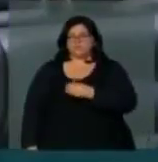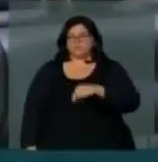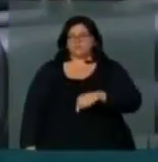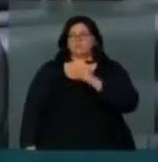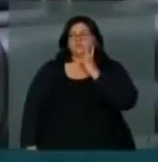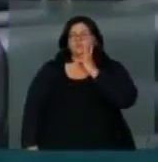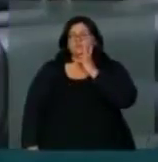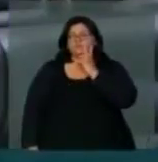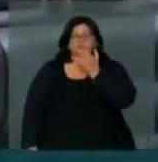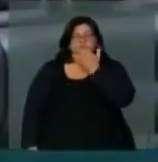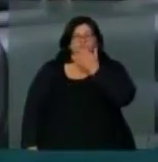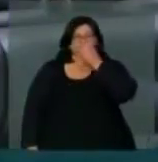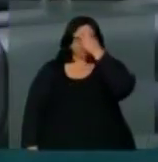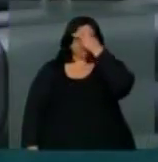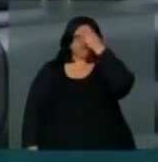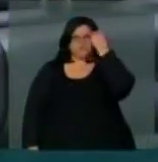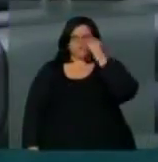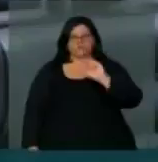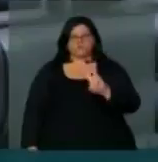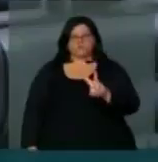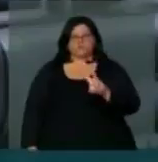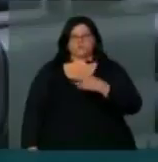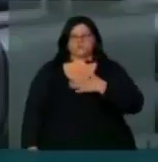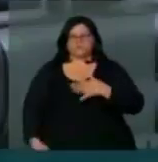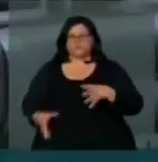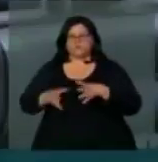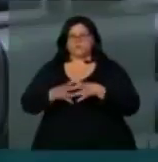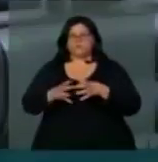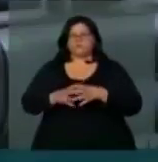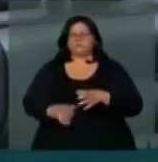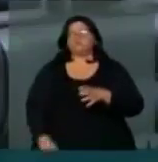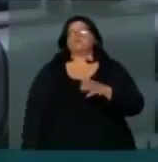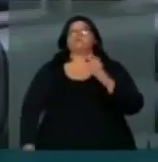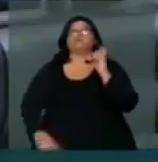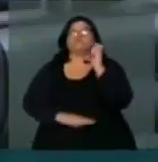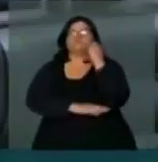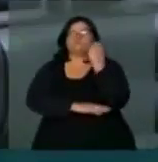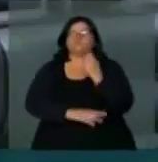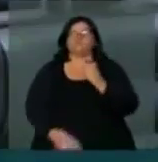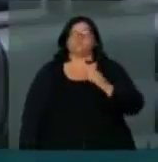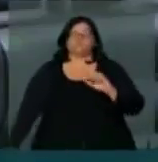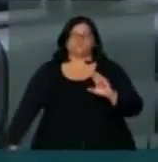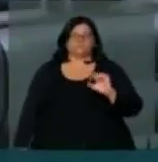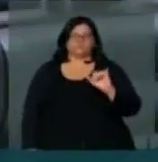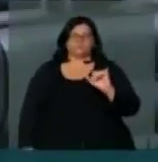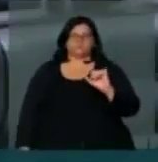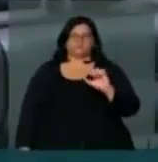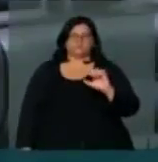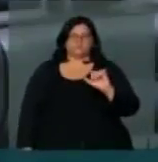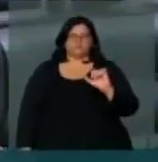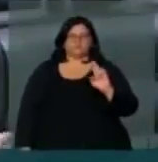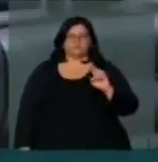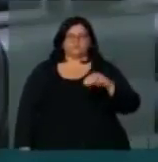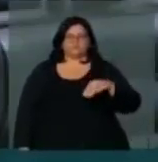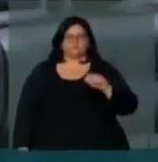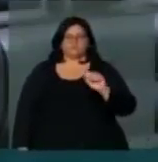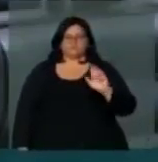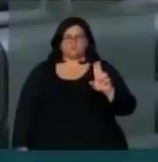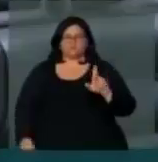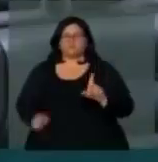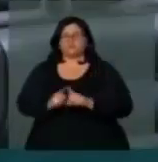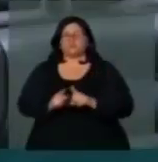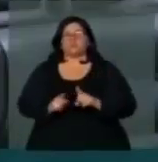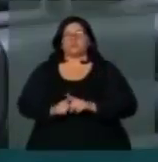prefeitos do meu partido, do PSB, no Rio Grande do Sul, o Renato de Criciumau, e o prefeito também do